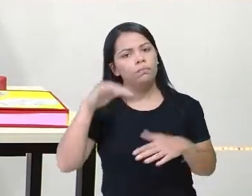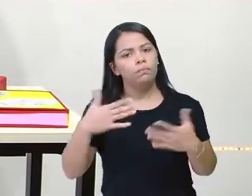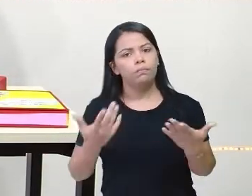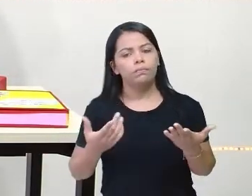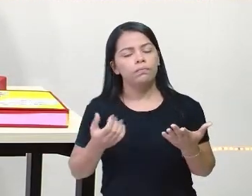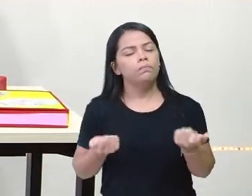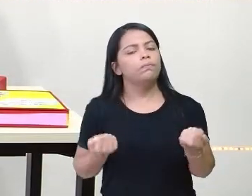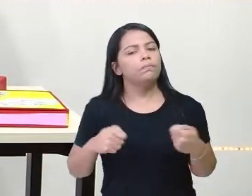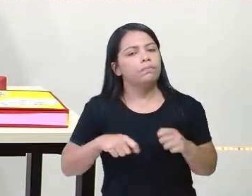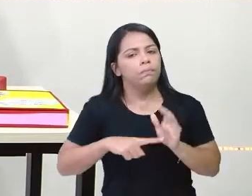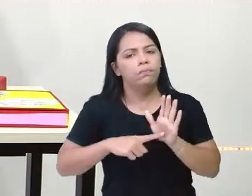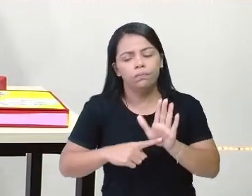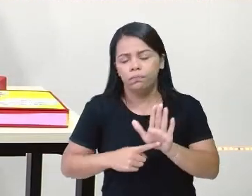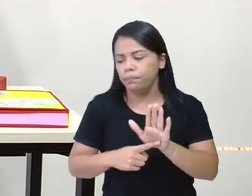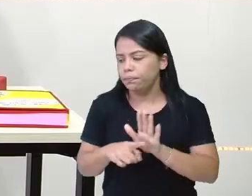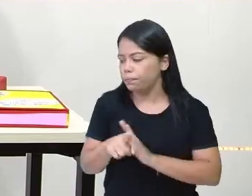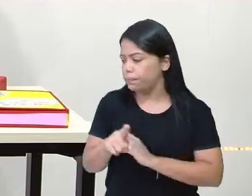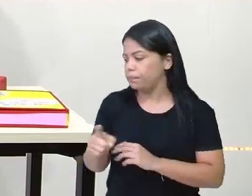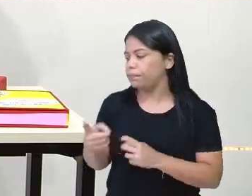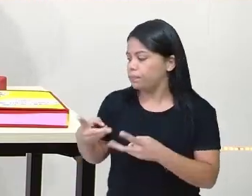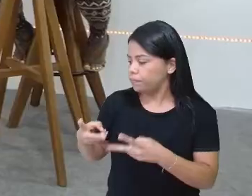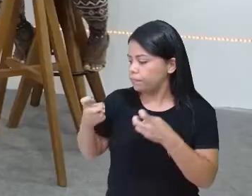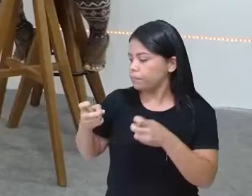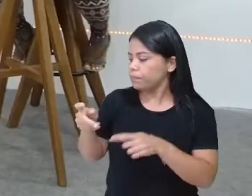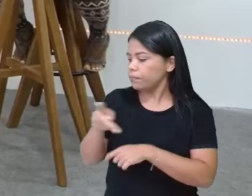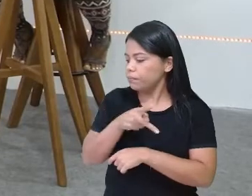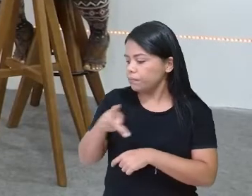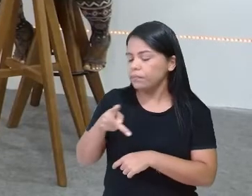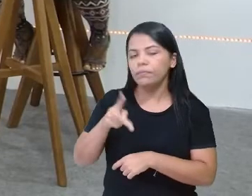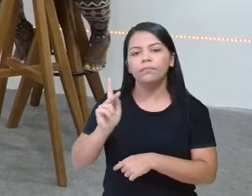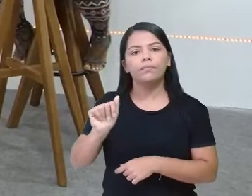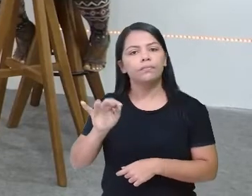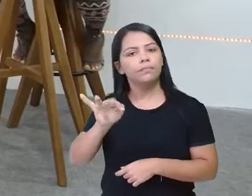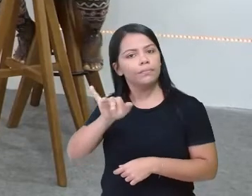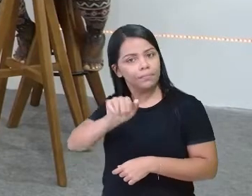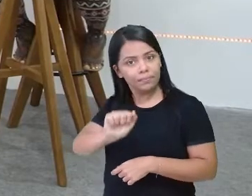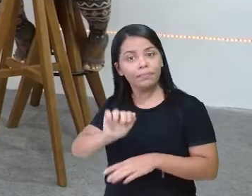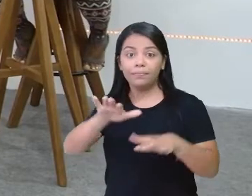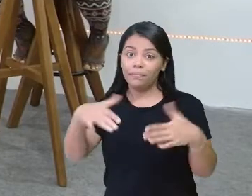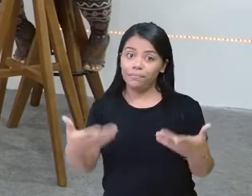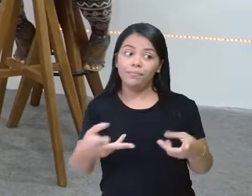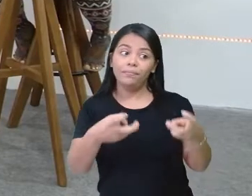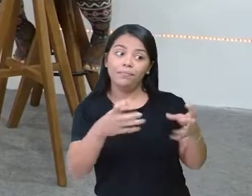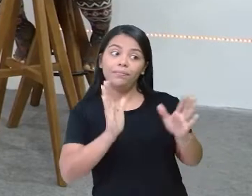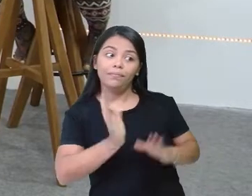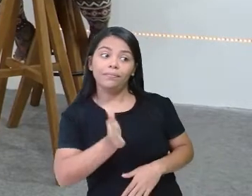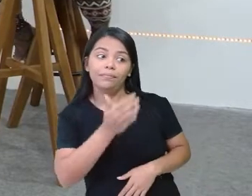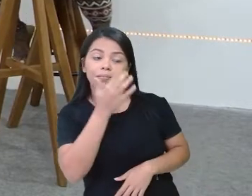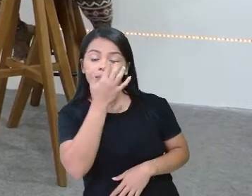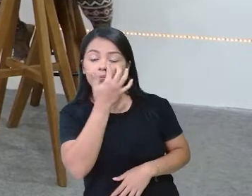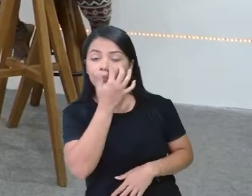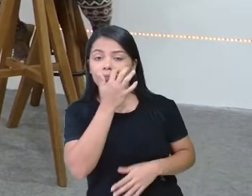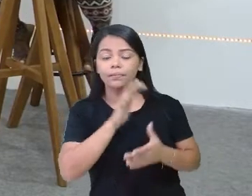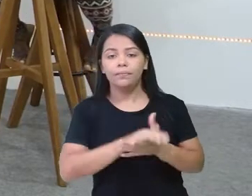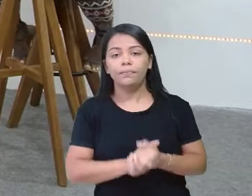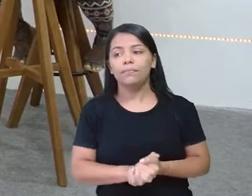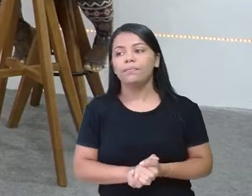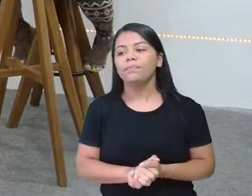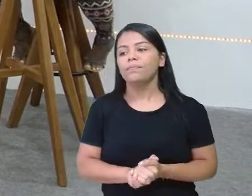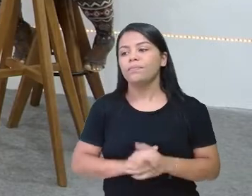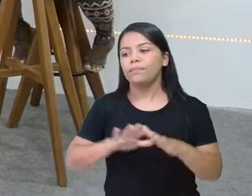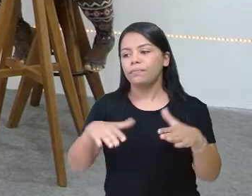outros. Percebeu, professora Cátia? Isso mesmo, percebi, sim. Está vendo? E agora, vamos pedir a ajuda do